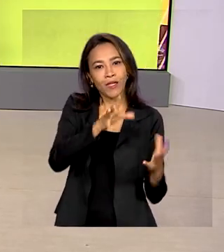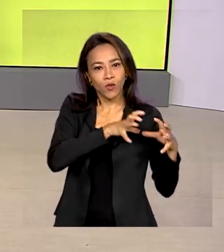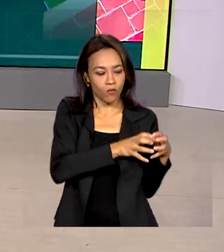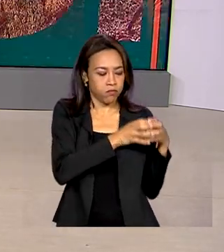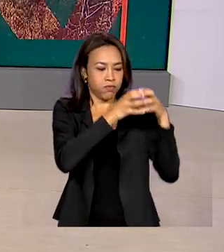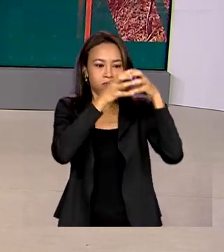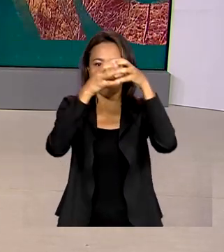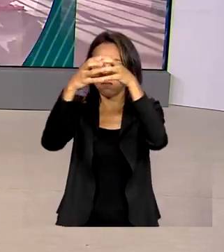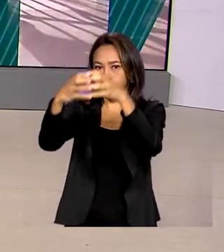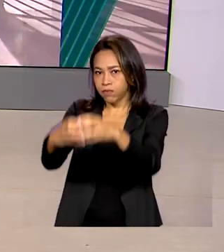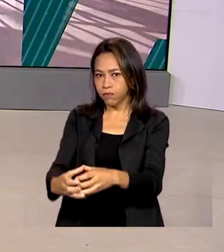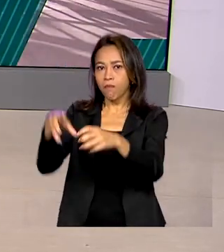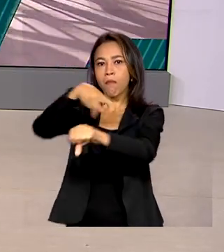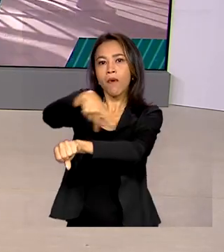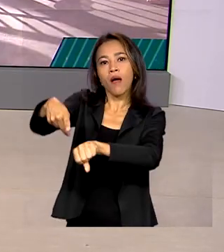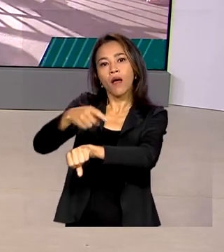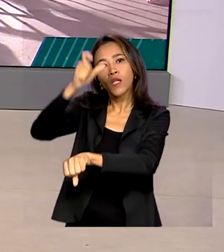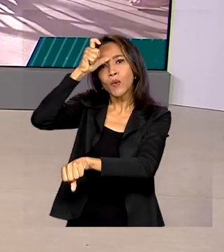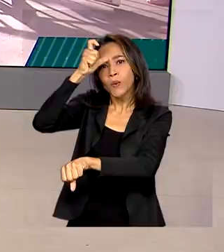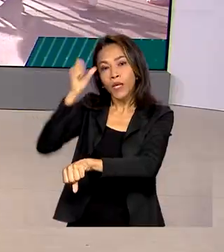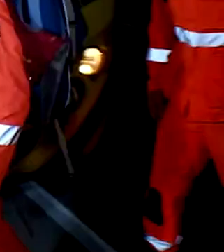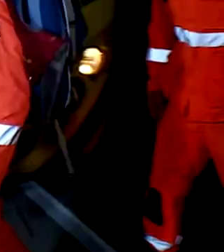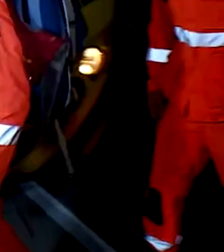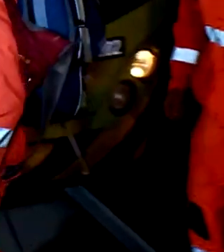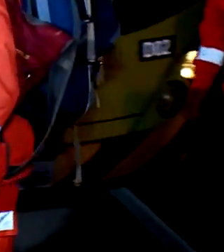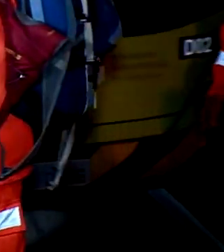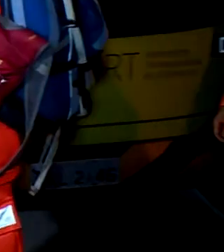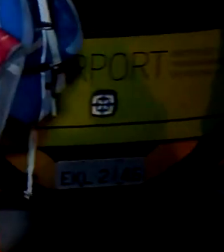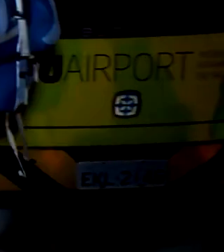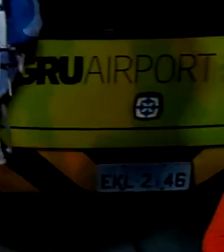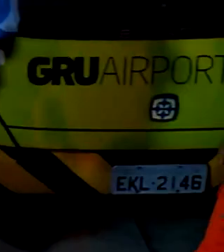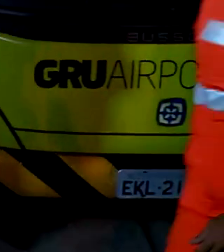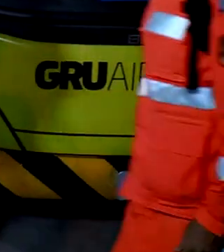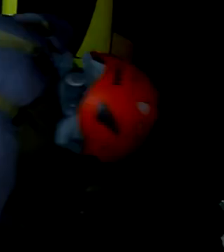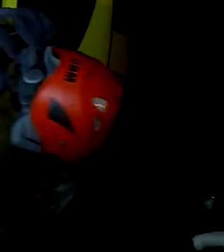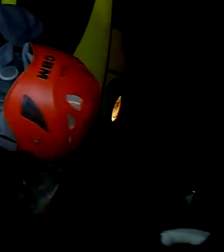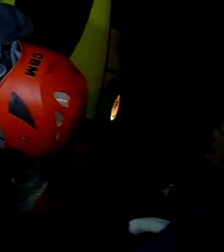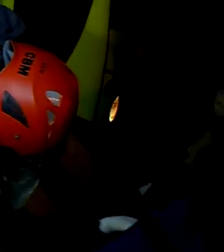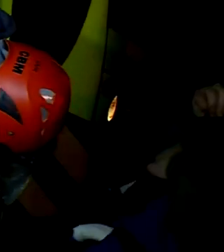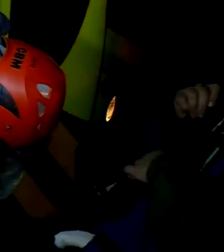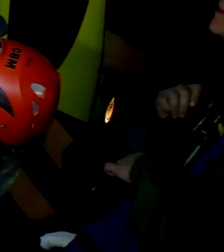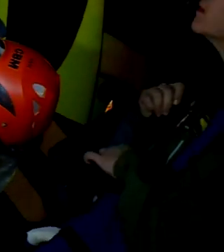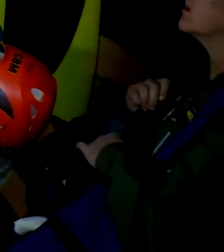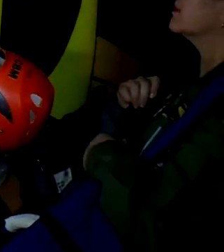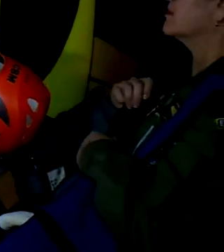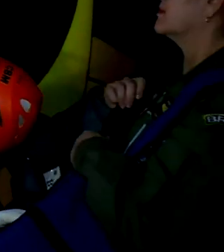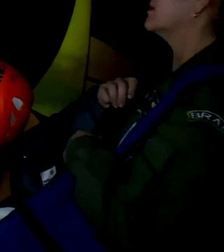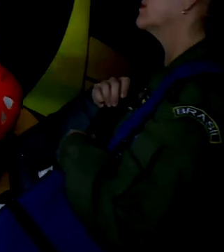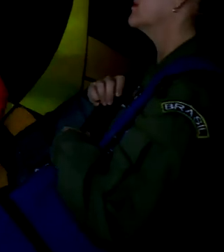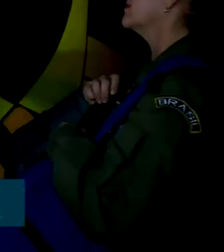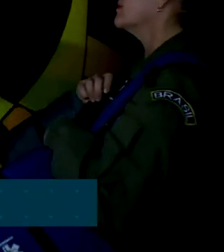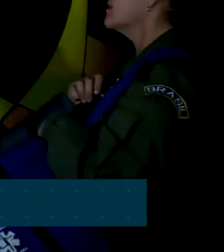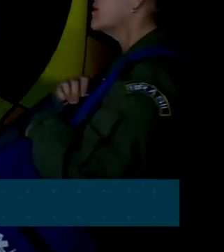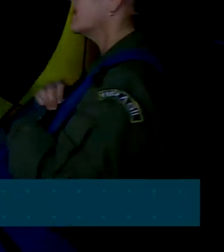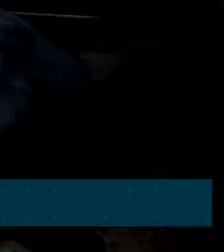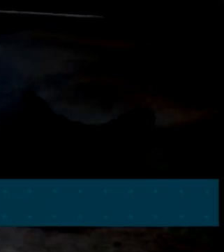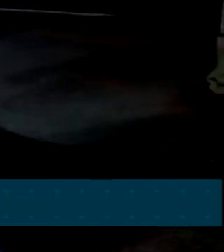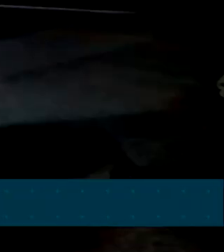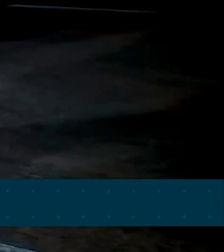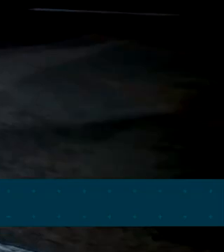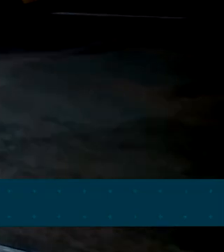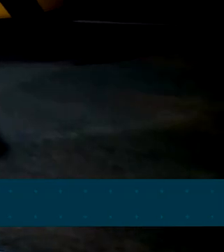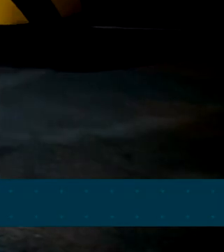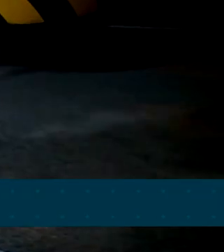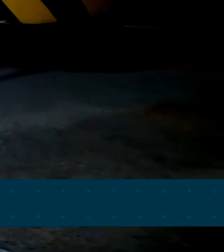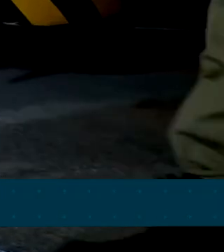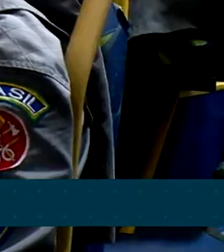a Turquia na madrugada desta quinta-feira para ajudar nas buscas e resgate das vítimas do terremoto. A equipe brasileira,